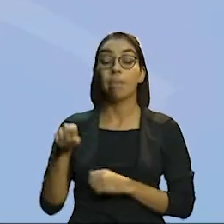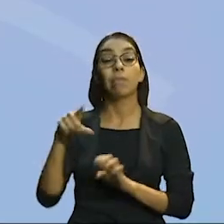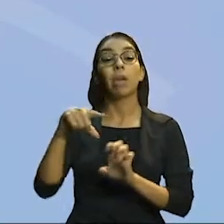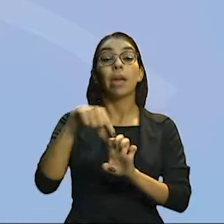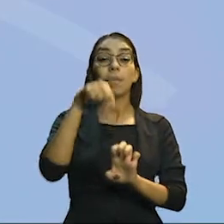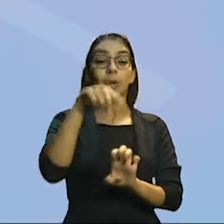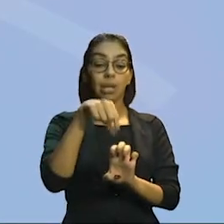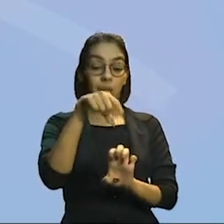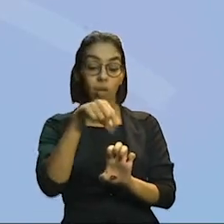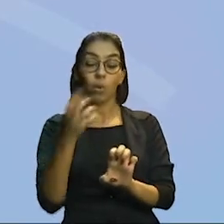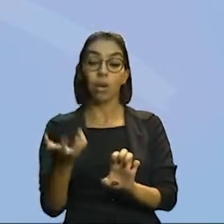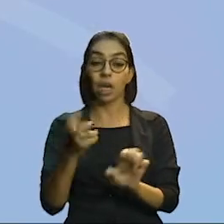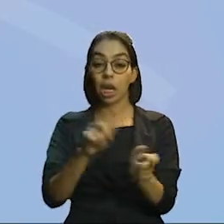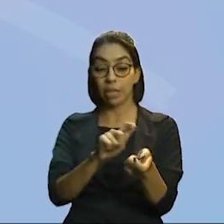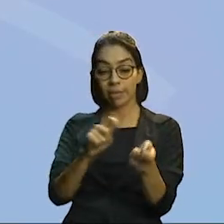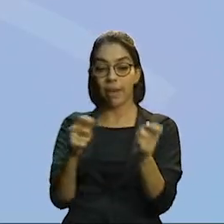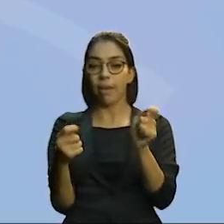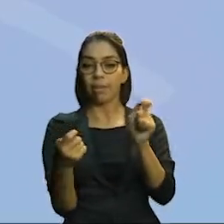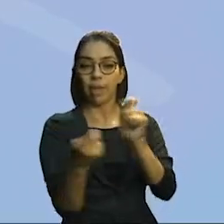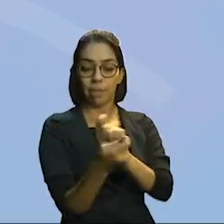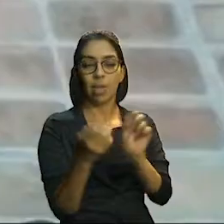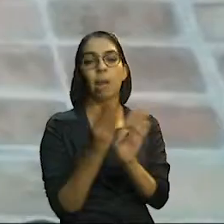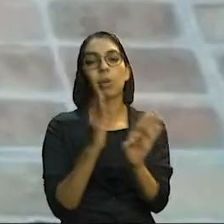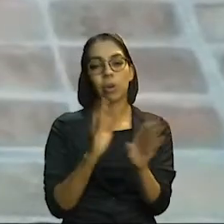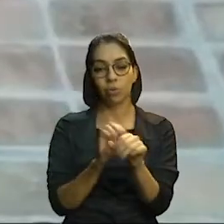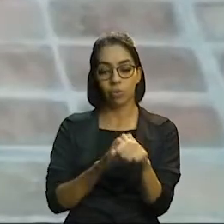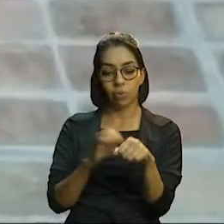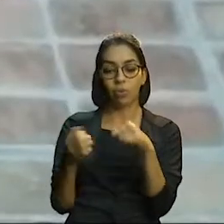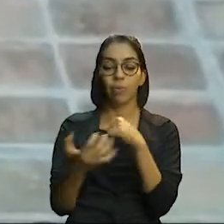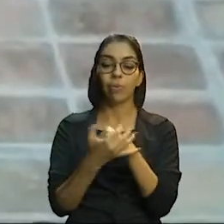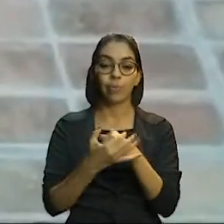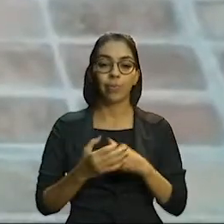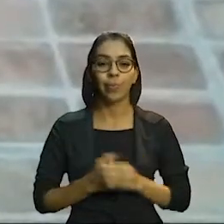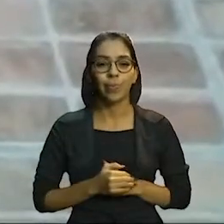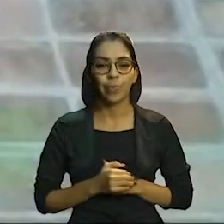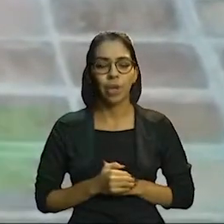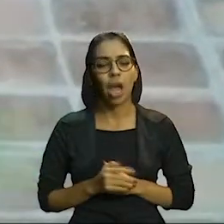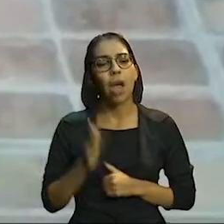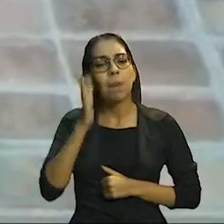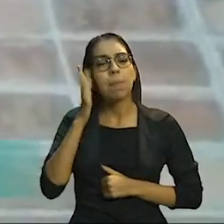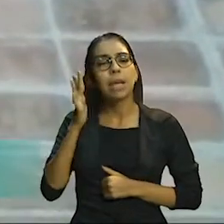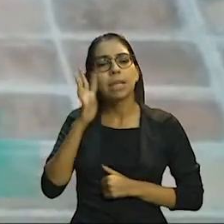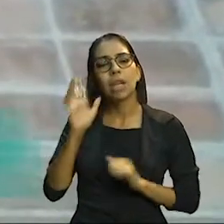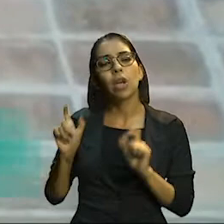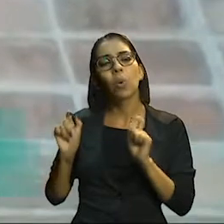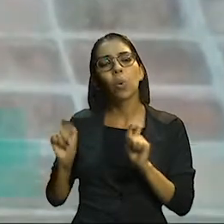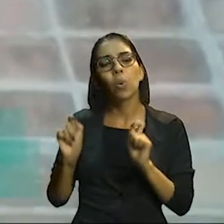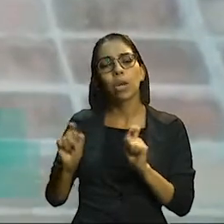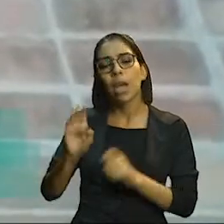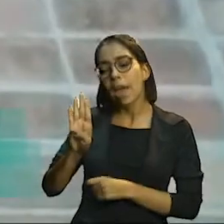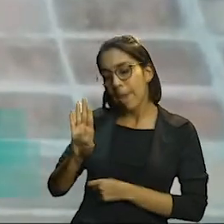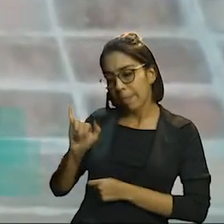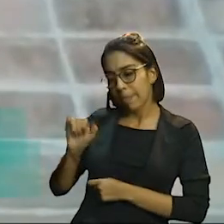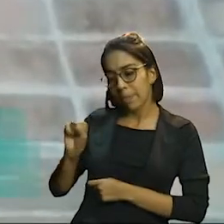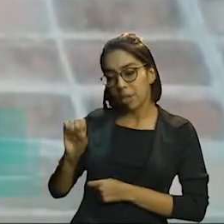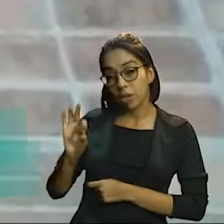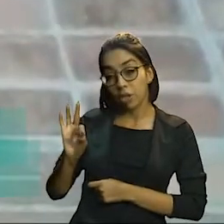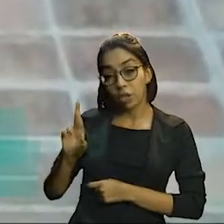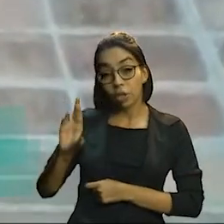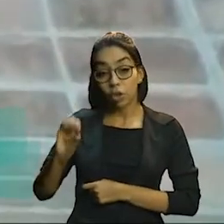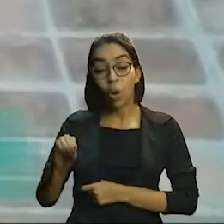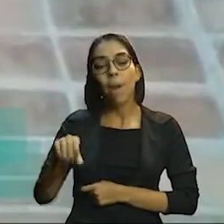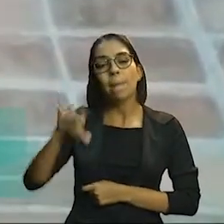procuram se adaptar ao cenário de pandemia. O Capedinho Bistrô é uma pegada de um bistrô clássico,